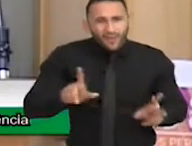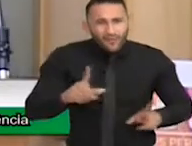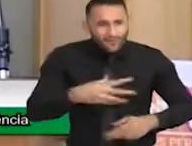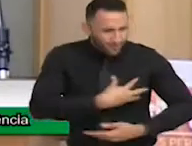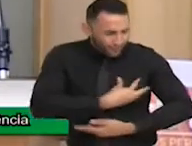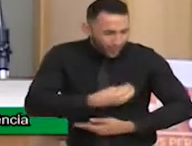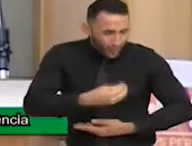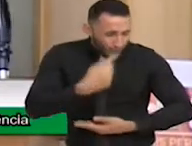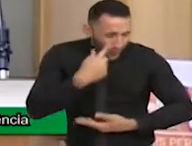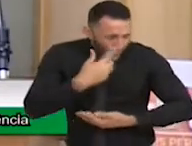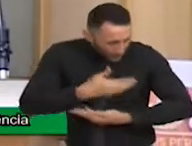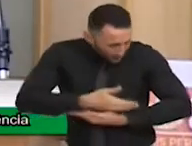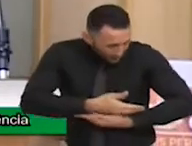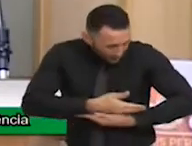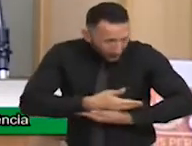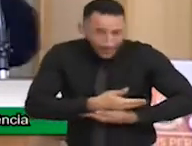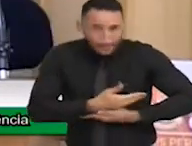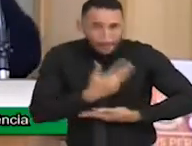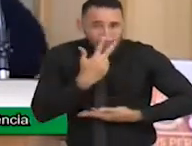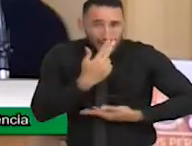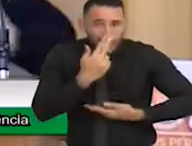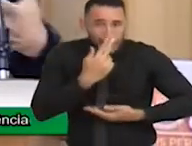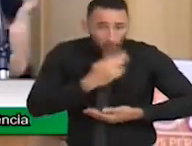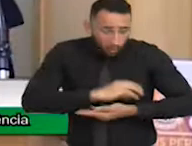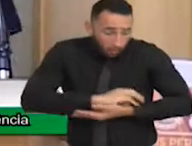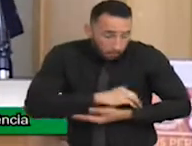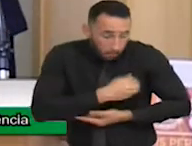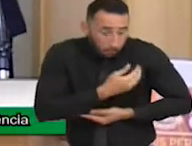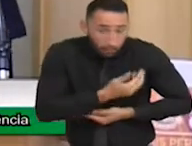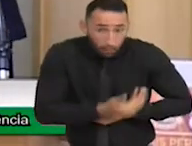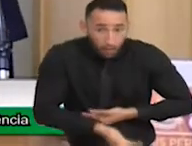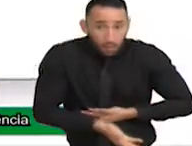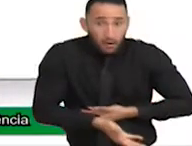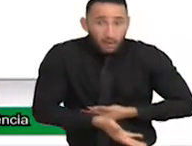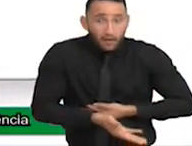Era tão hipotônico que parecia que ia cair dos nossos braços.